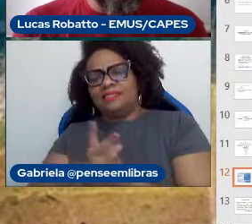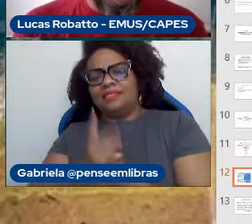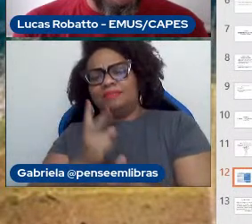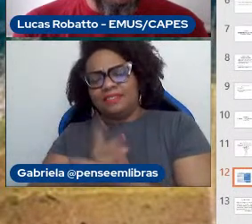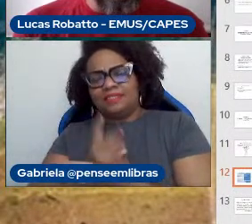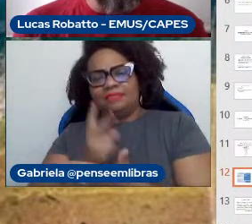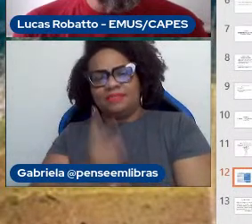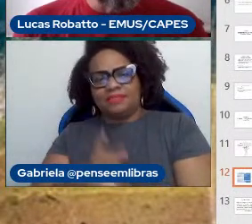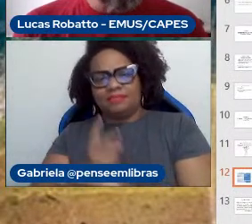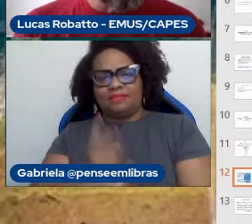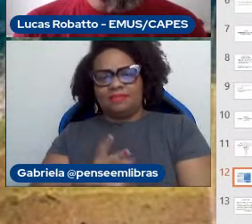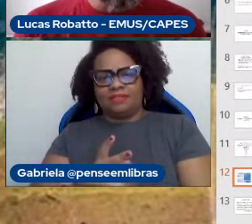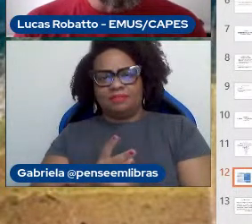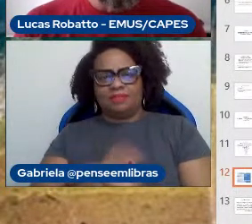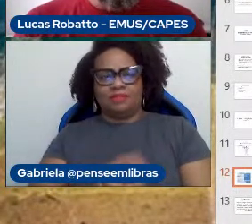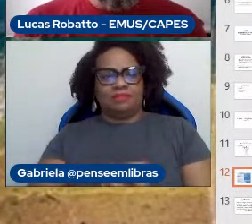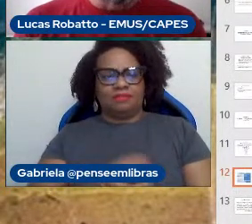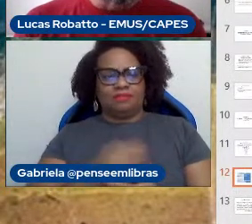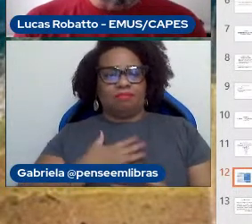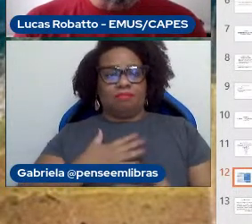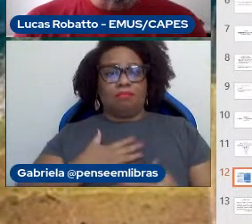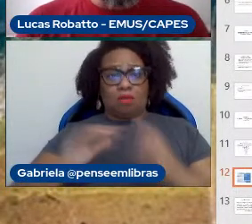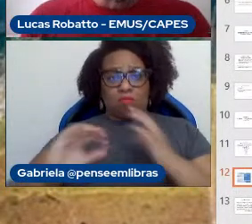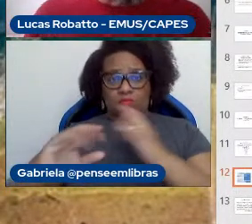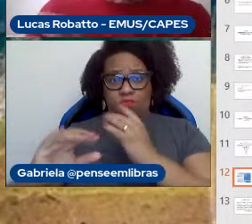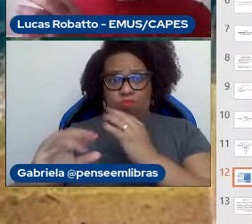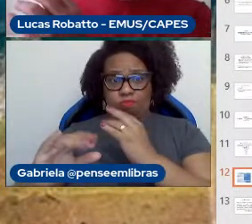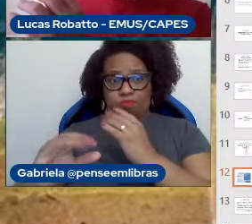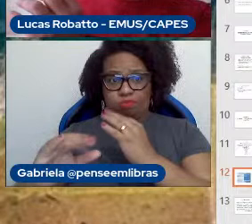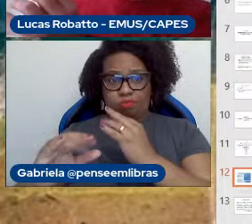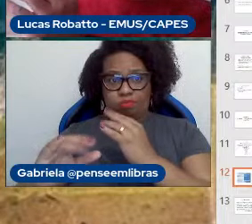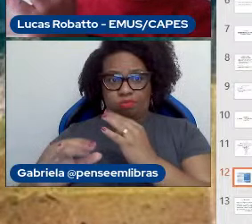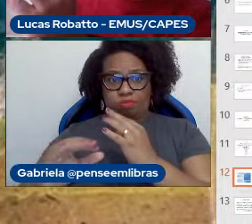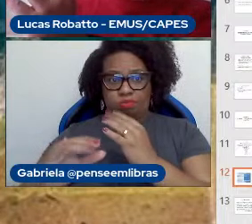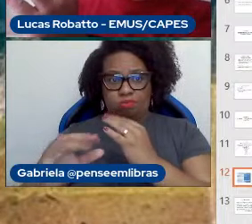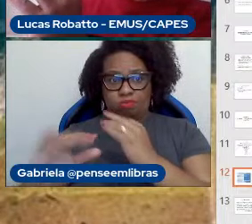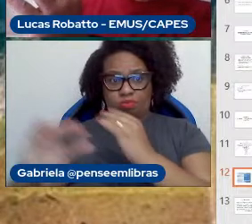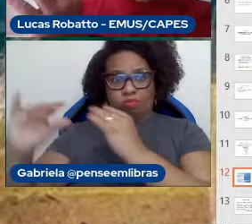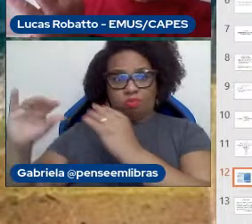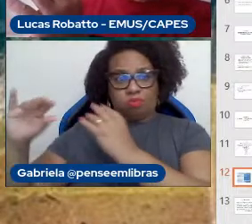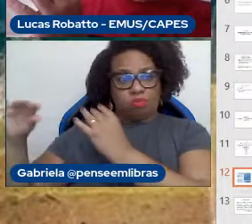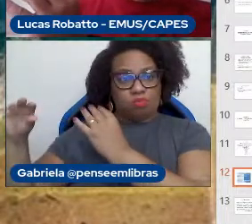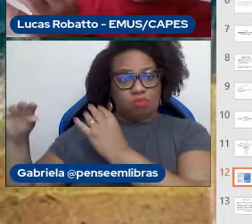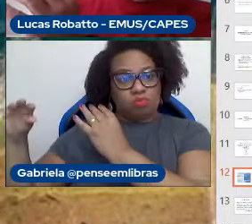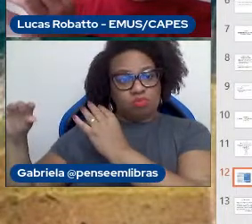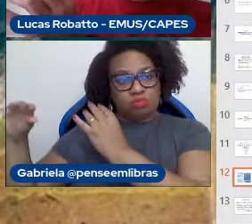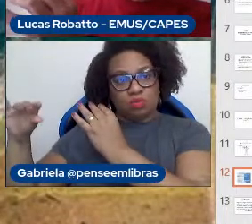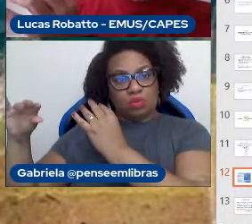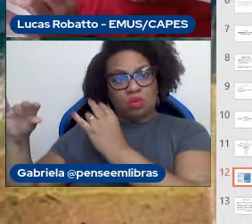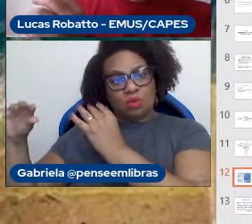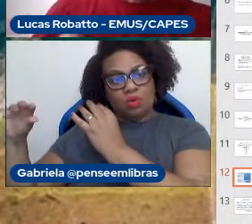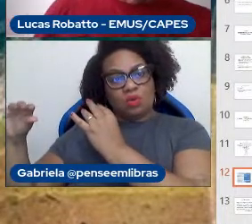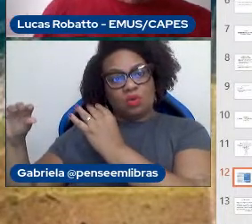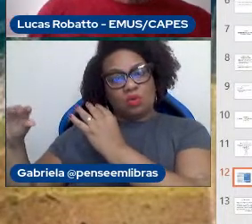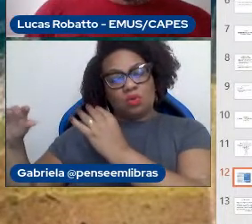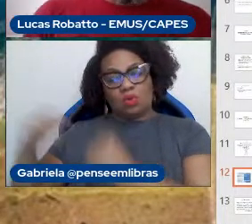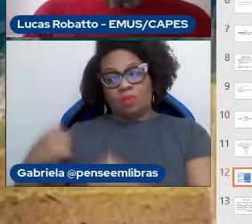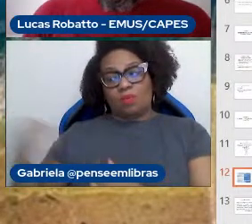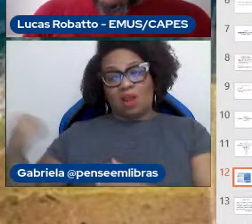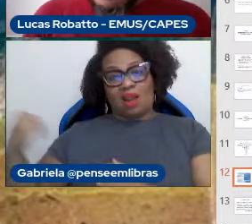são a regra. O meu instrumento mesmo é um instrumento a flauta transversal, eu toco ela voltada para o lado